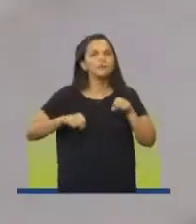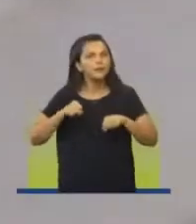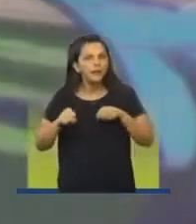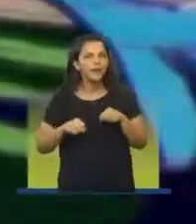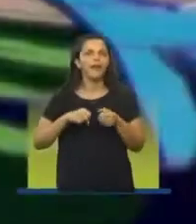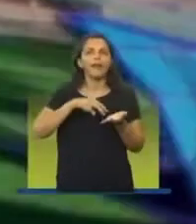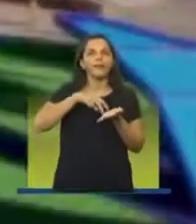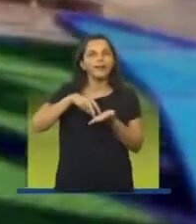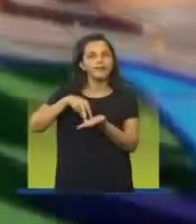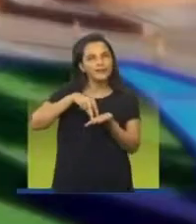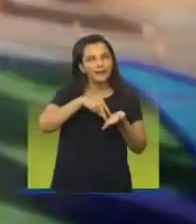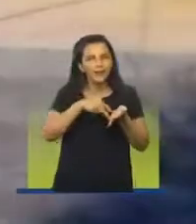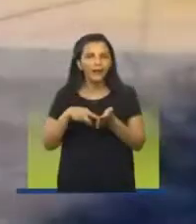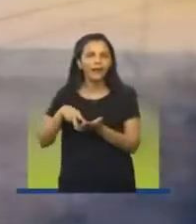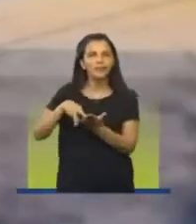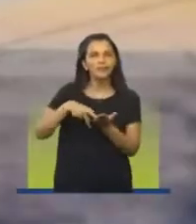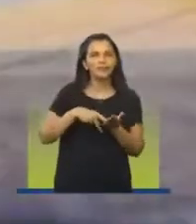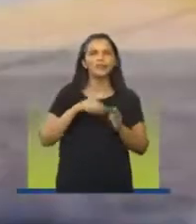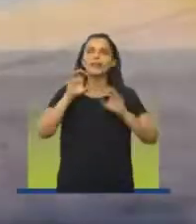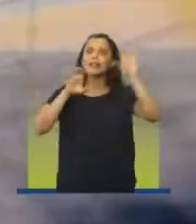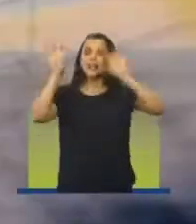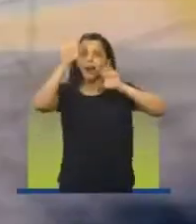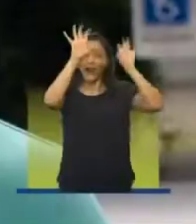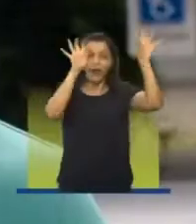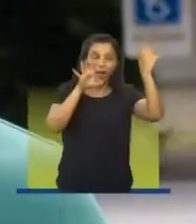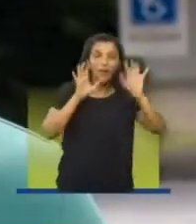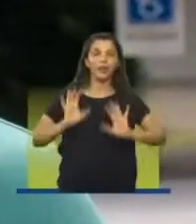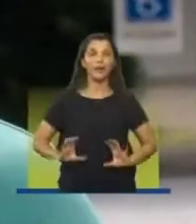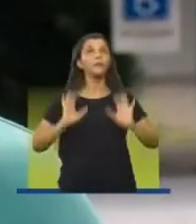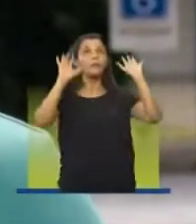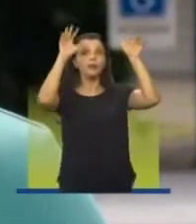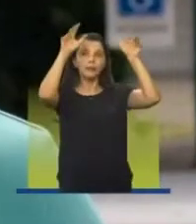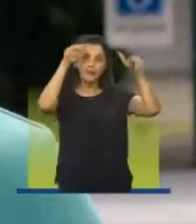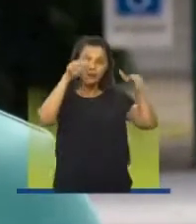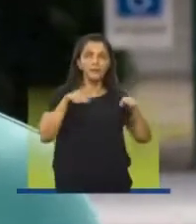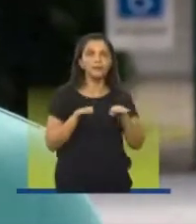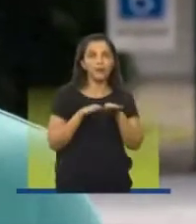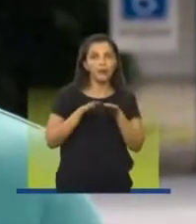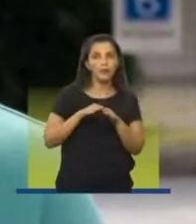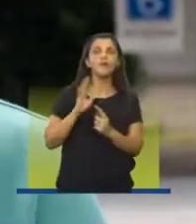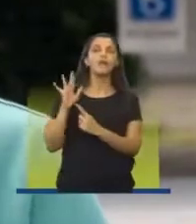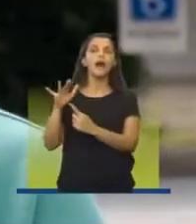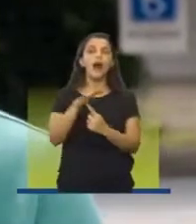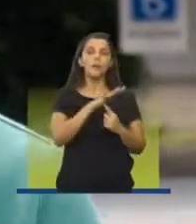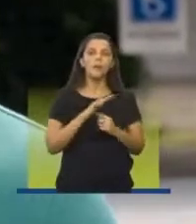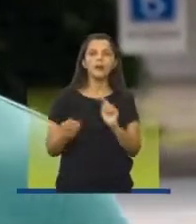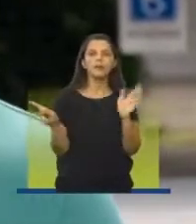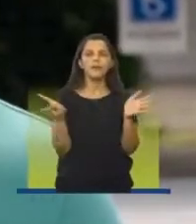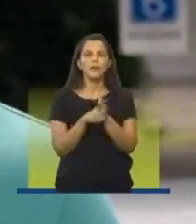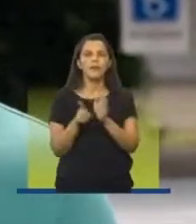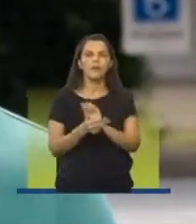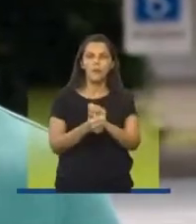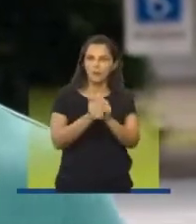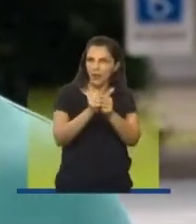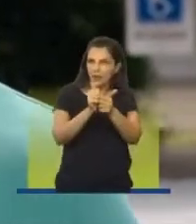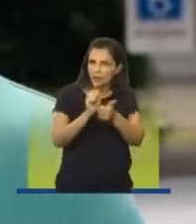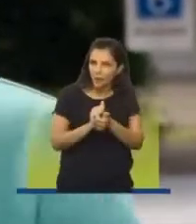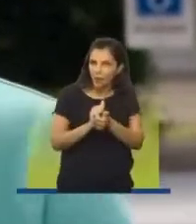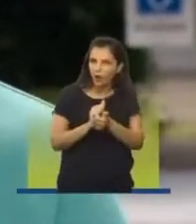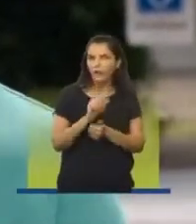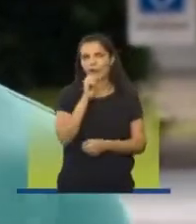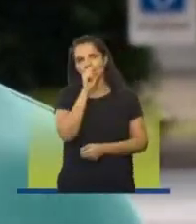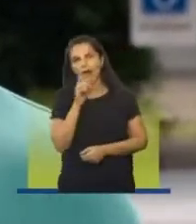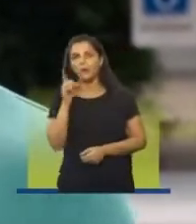skate, a escalada, o basquete. Vou fazer as praças esportivas, as ruas de esportes, no fim de semana.